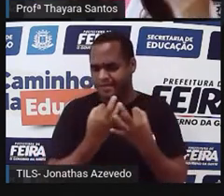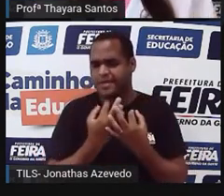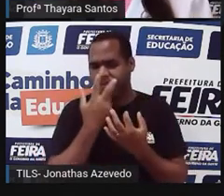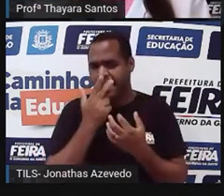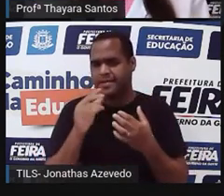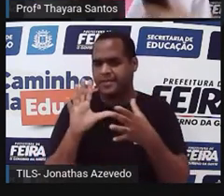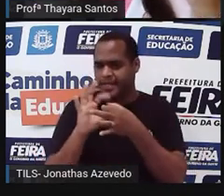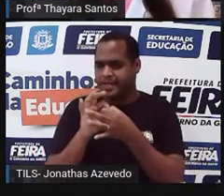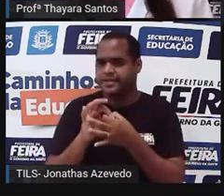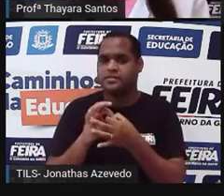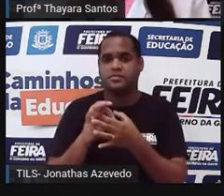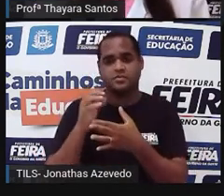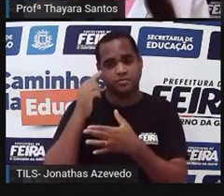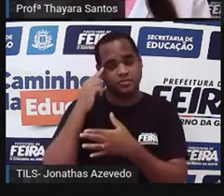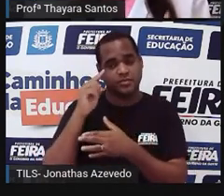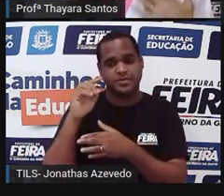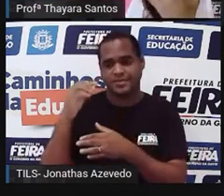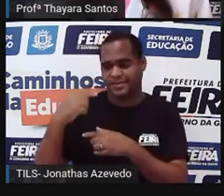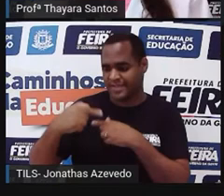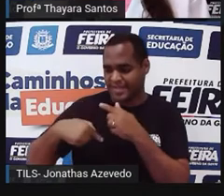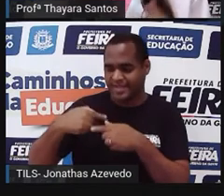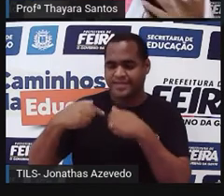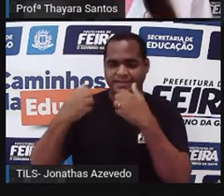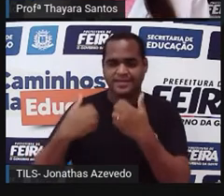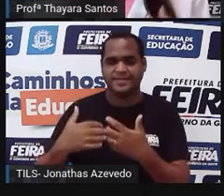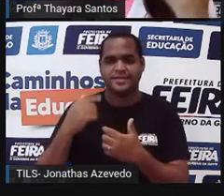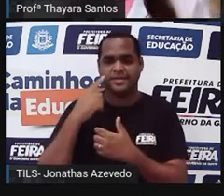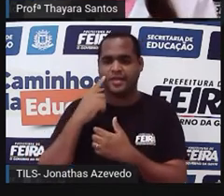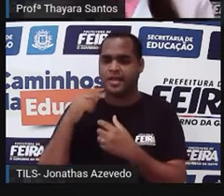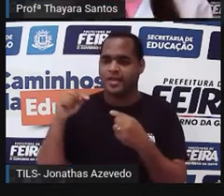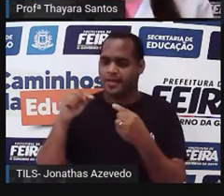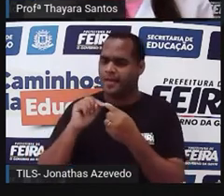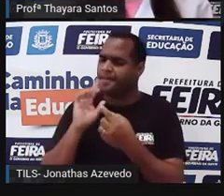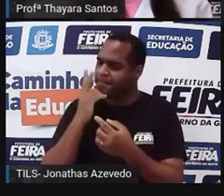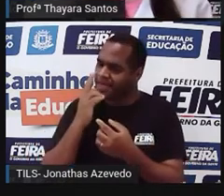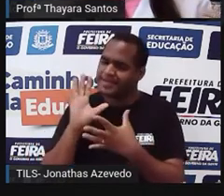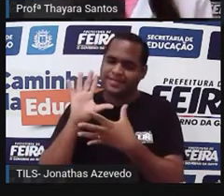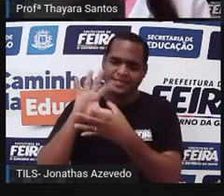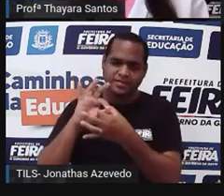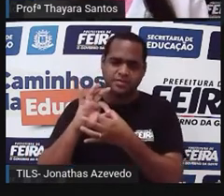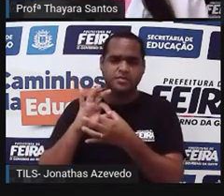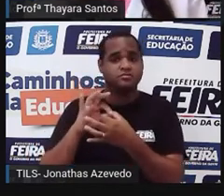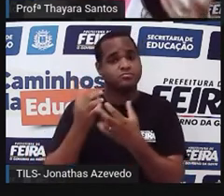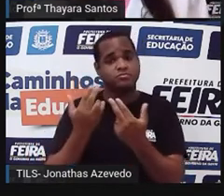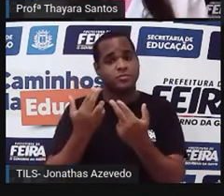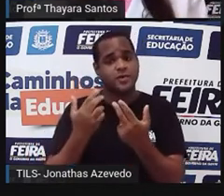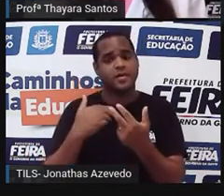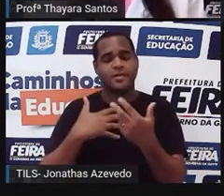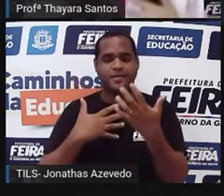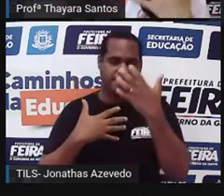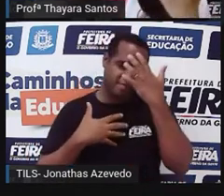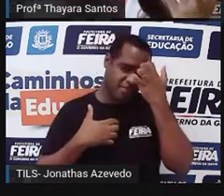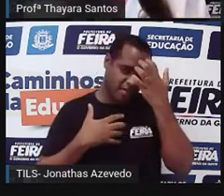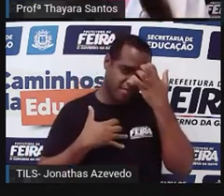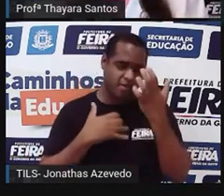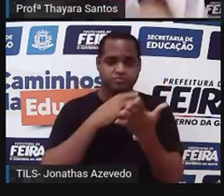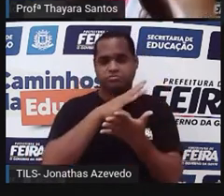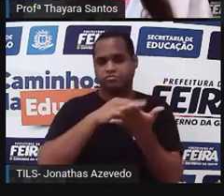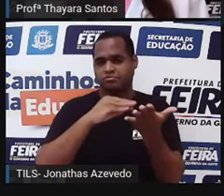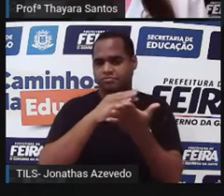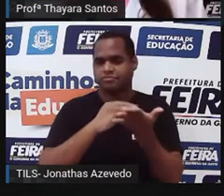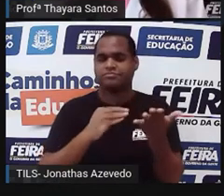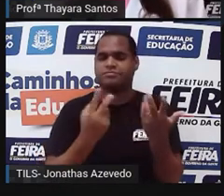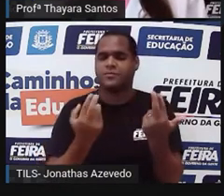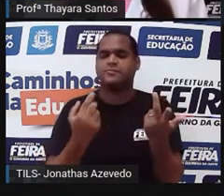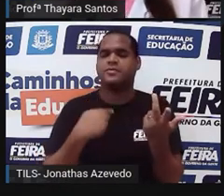comprovado pela análise genética, né? A gente tem muitos genes que são semelhantes com o desses animais, isso porque a gente está dentro